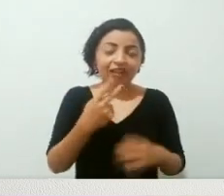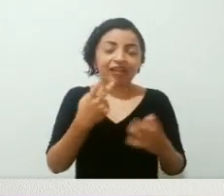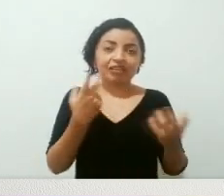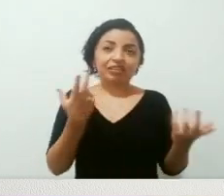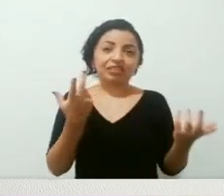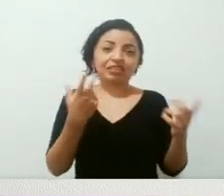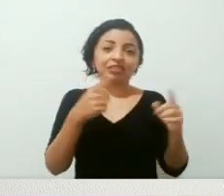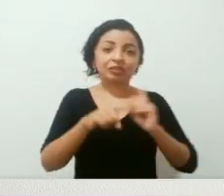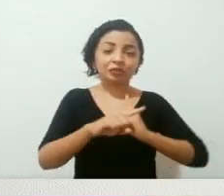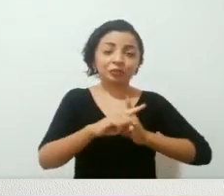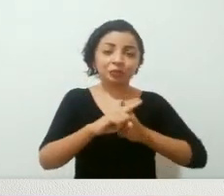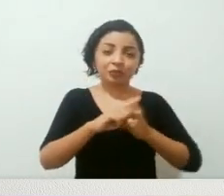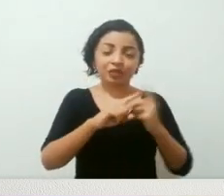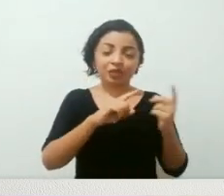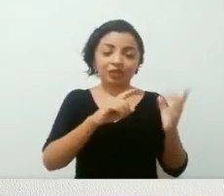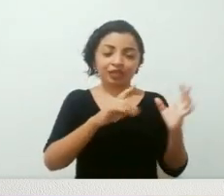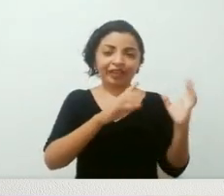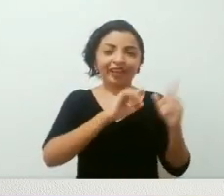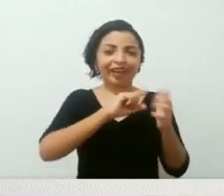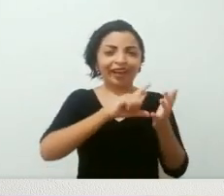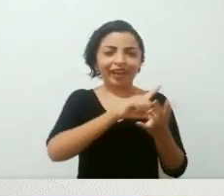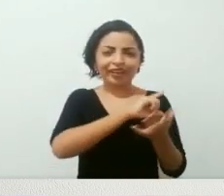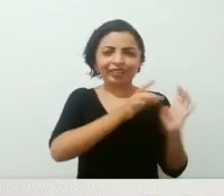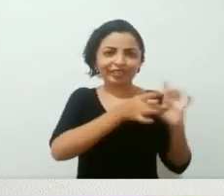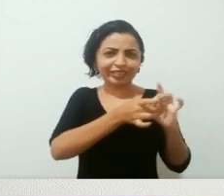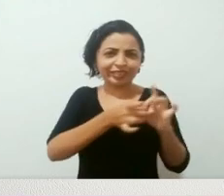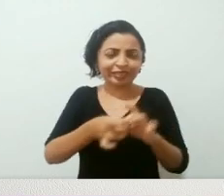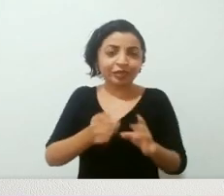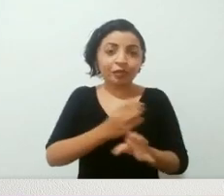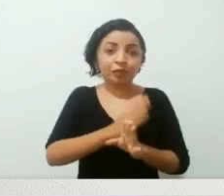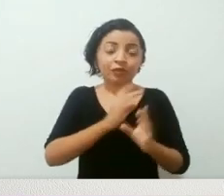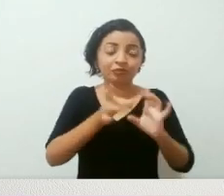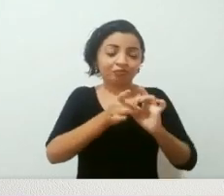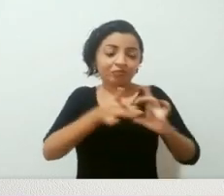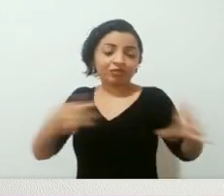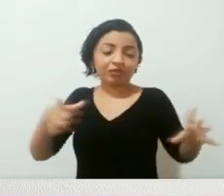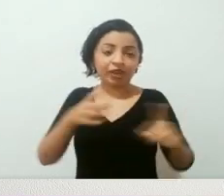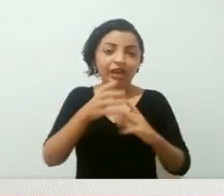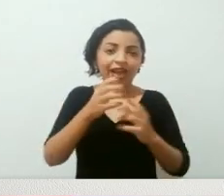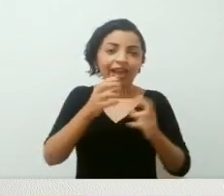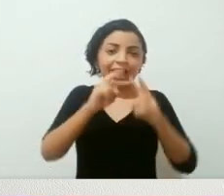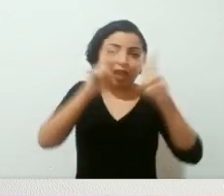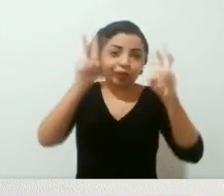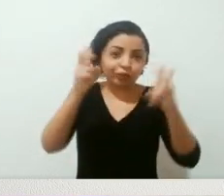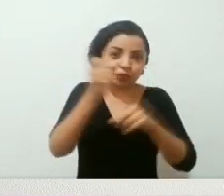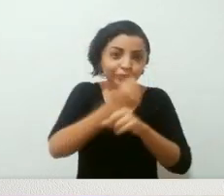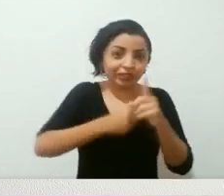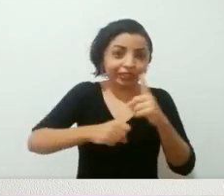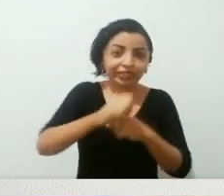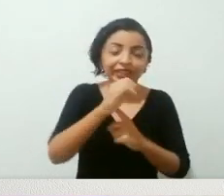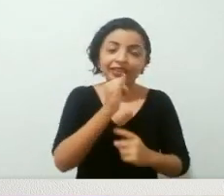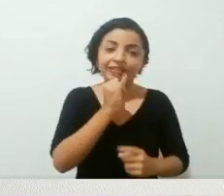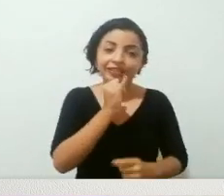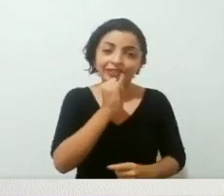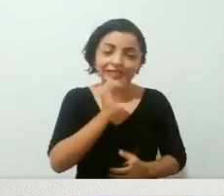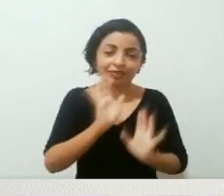acontecem também vestido de condições sociais, né, então tem uma questão social de